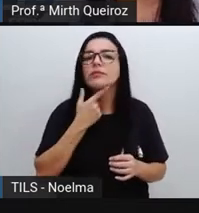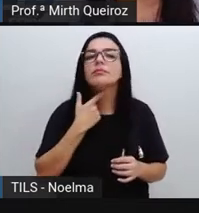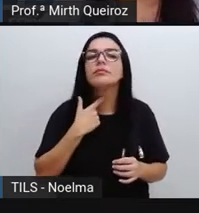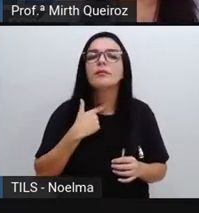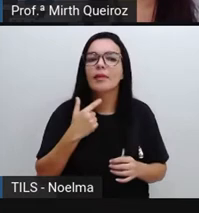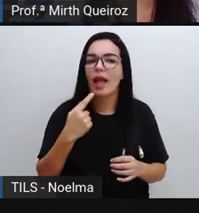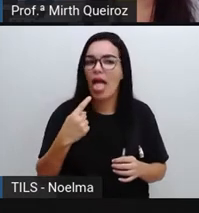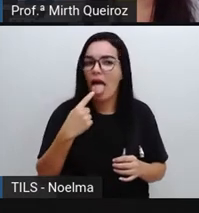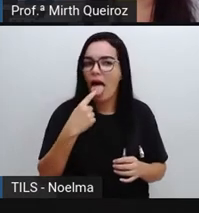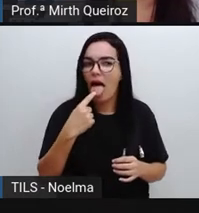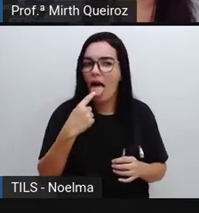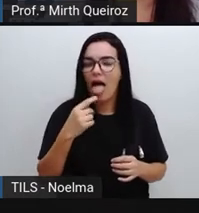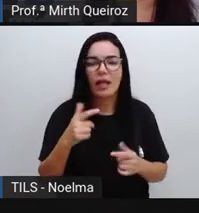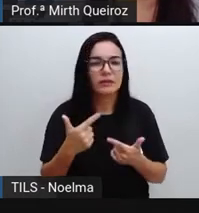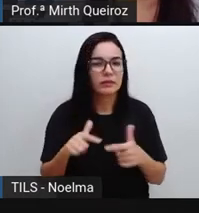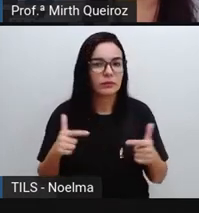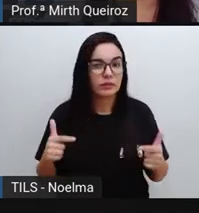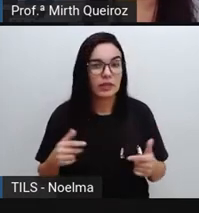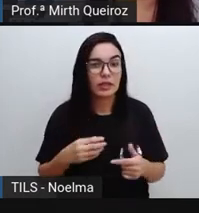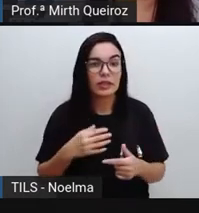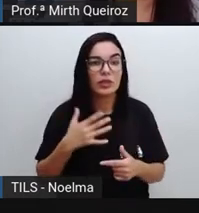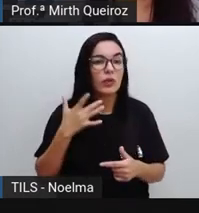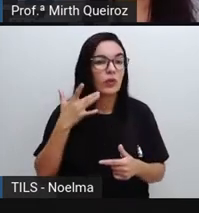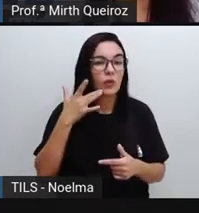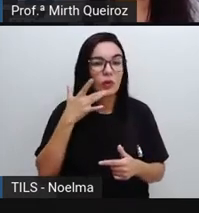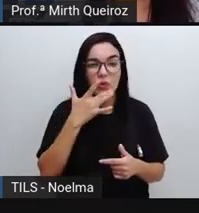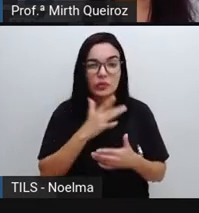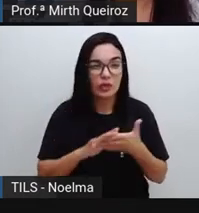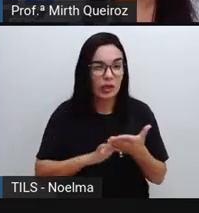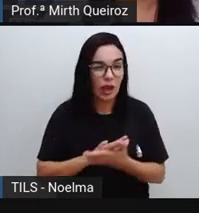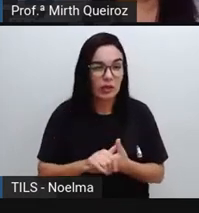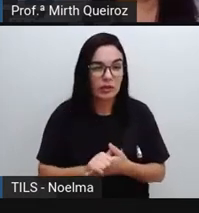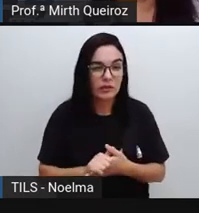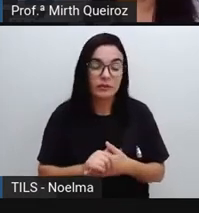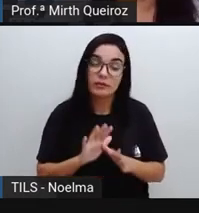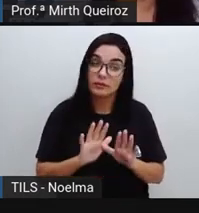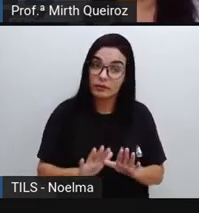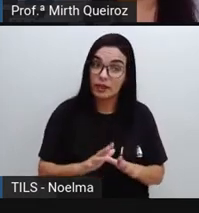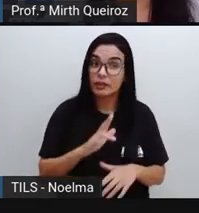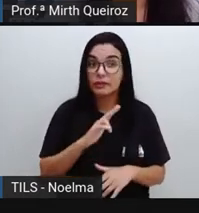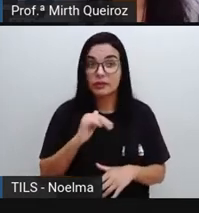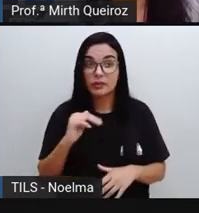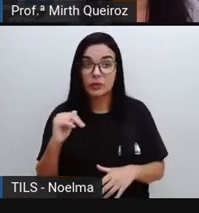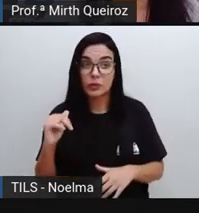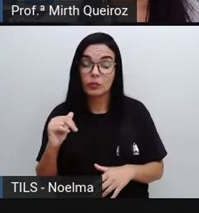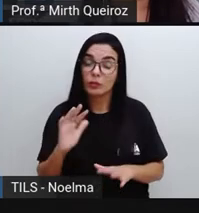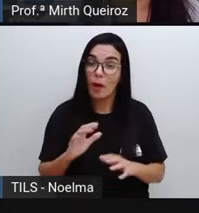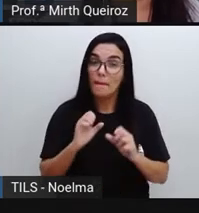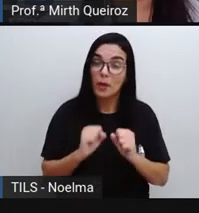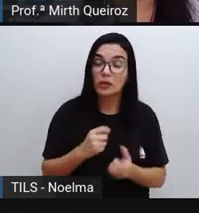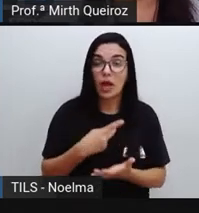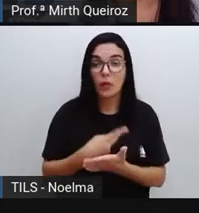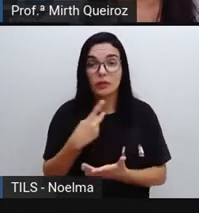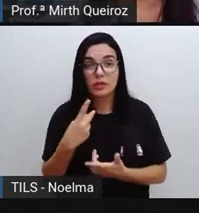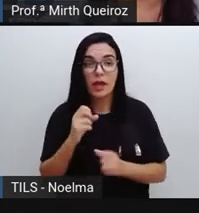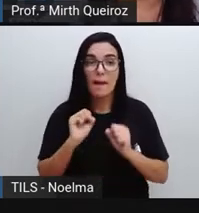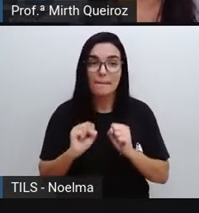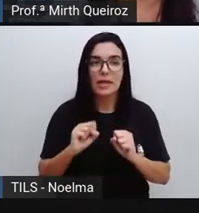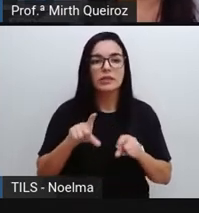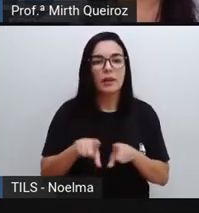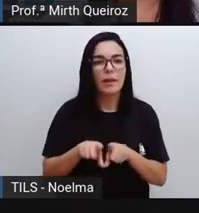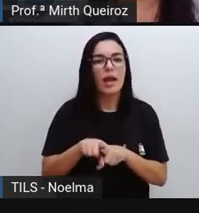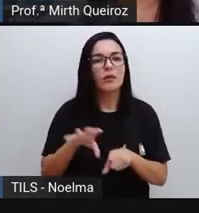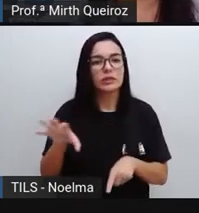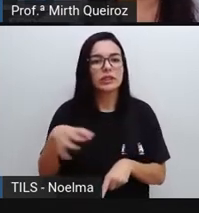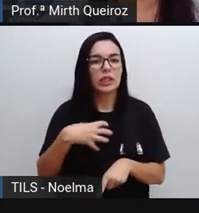o paladar, ou apresentar gostos esquisitos. Nem sempre isso vai acontecer, mas é um dos sintomas aí comuns